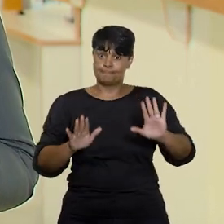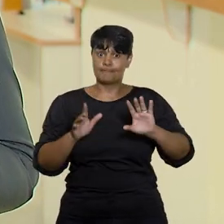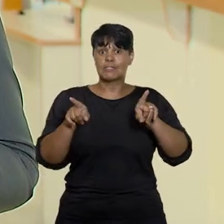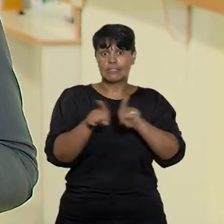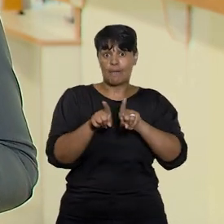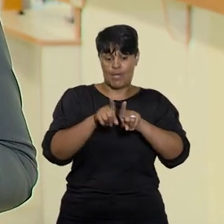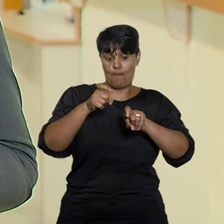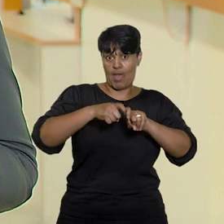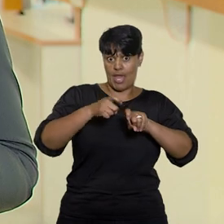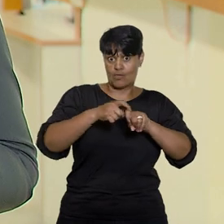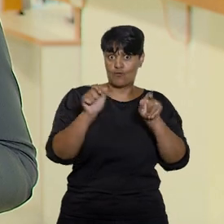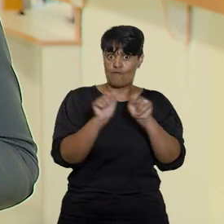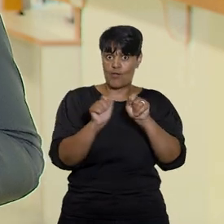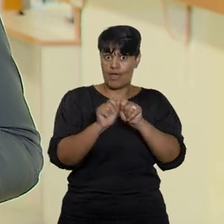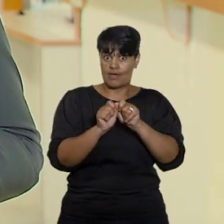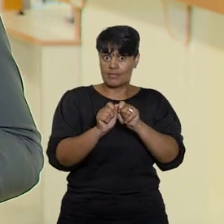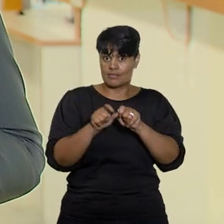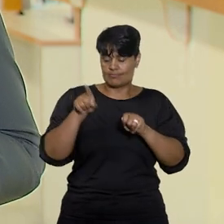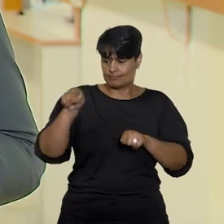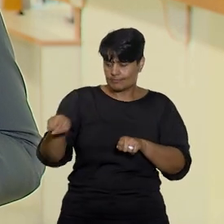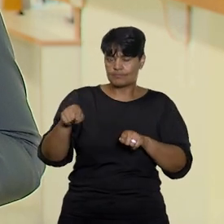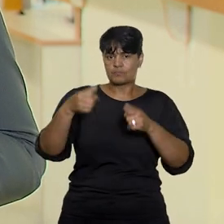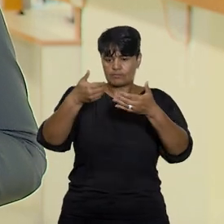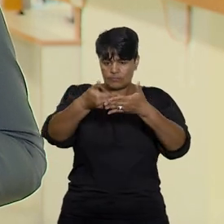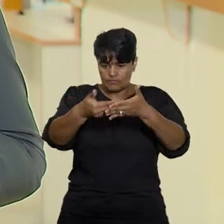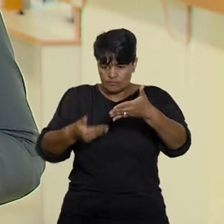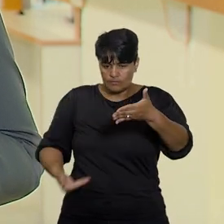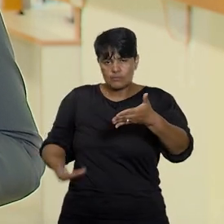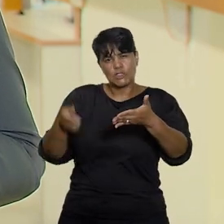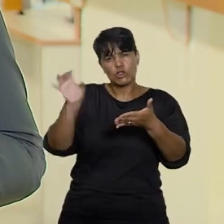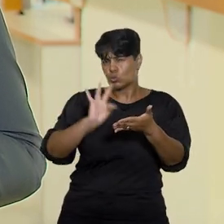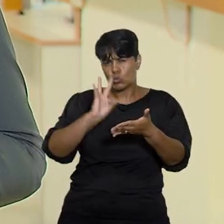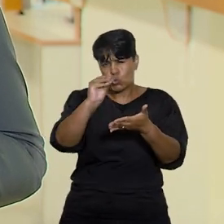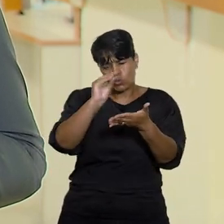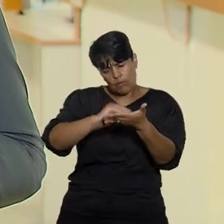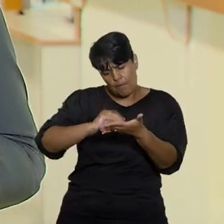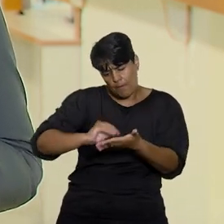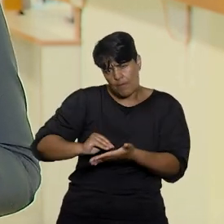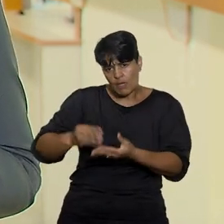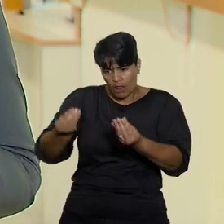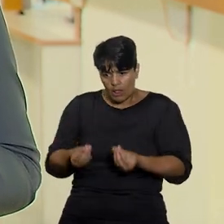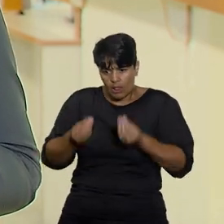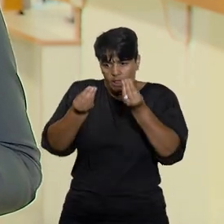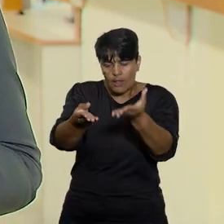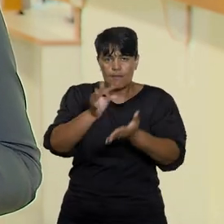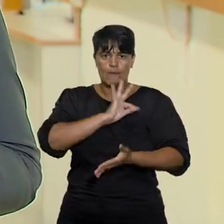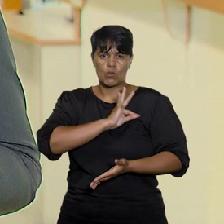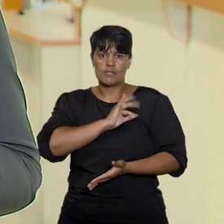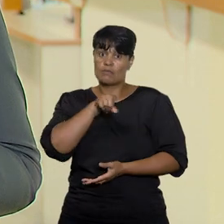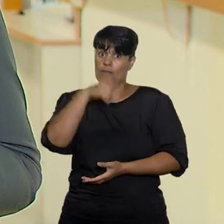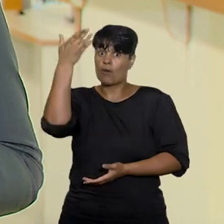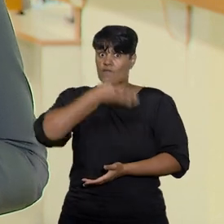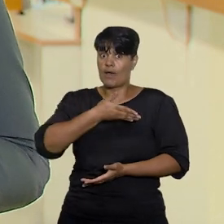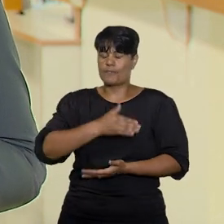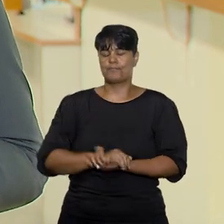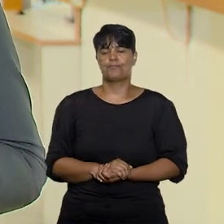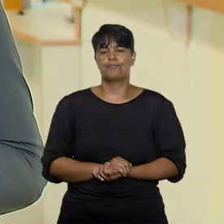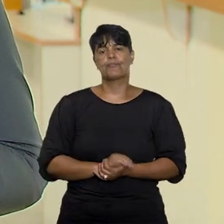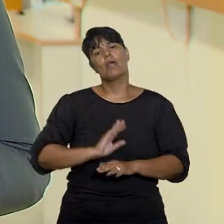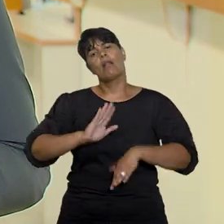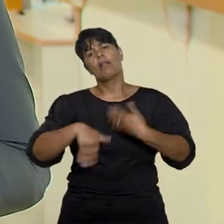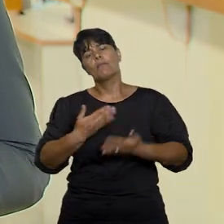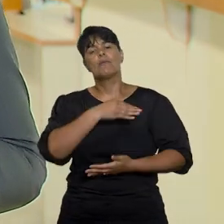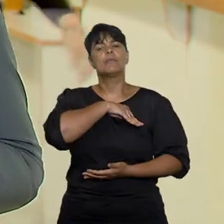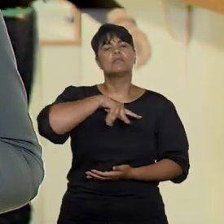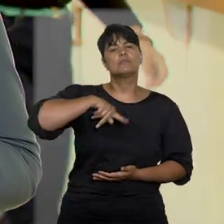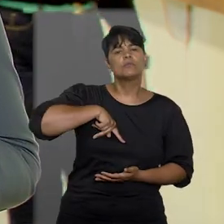O médico ainda teria encaminhado à autoridade policial o prontuário da paciente para comprovação das afirmações. O Ministério